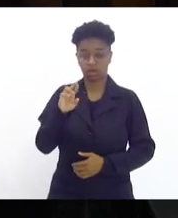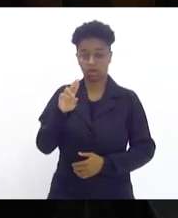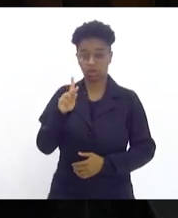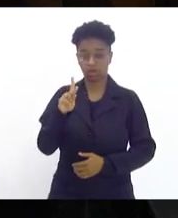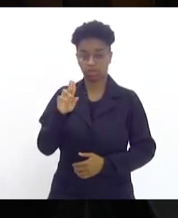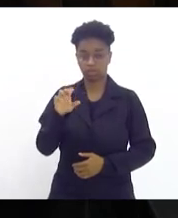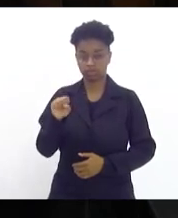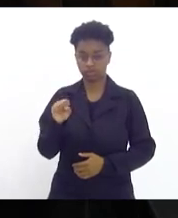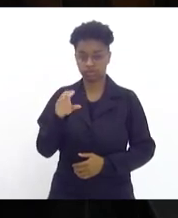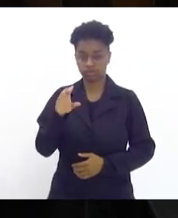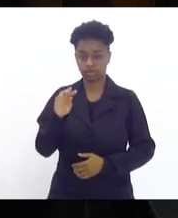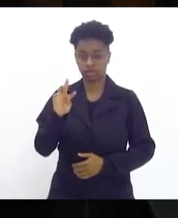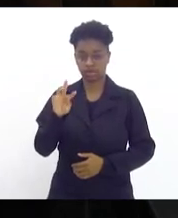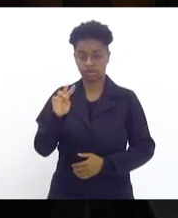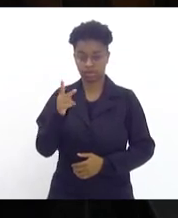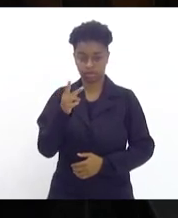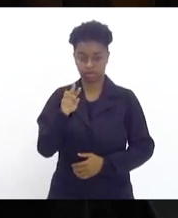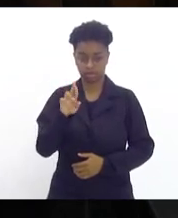e sexta-feira,